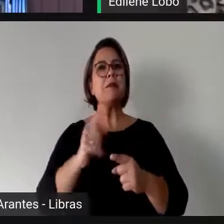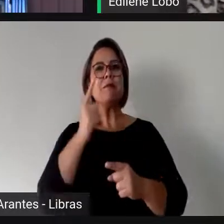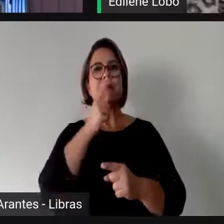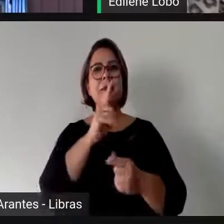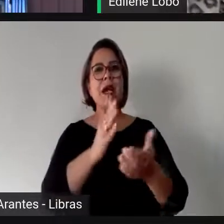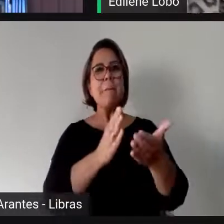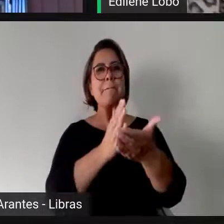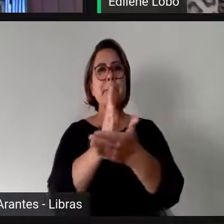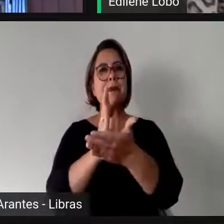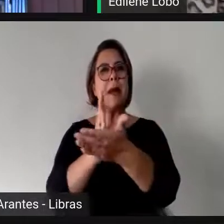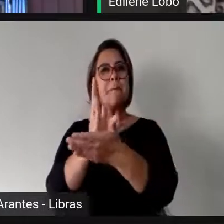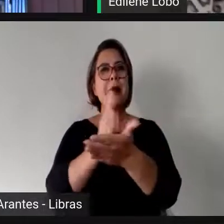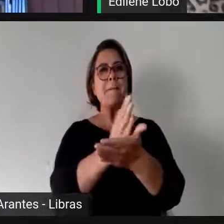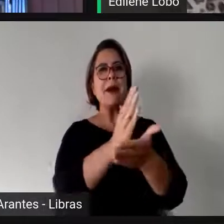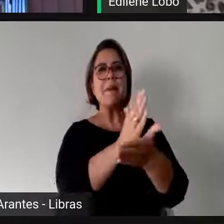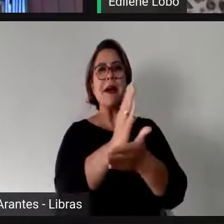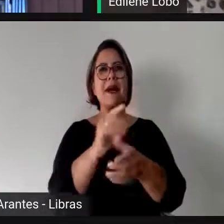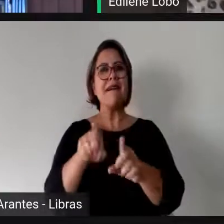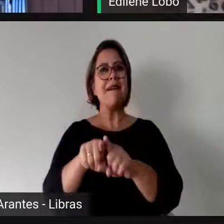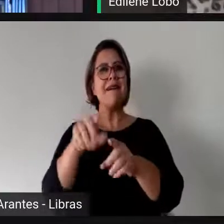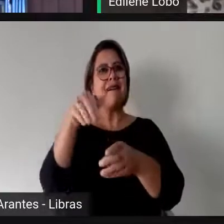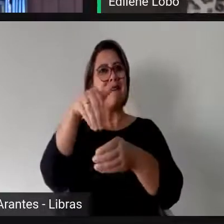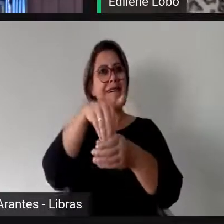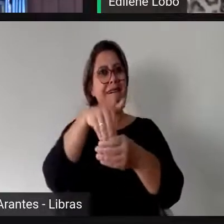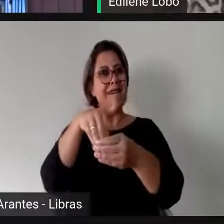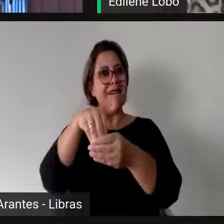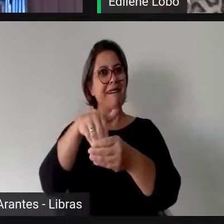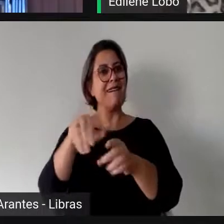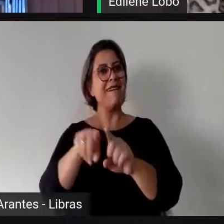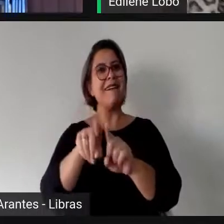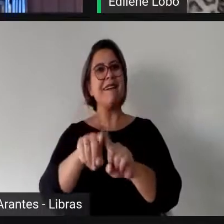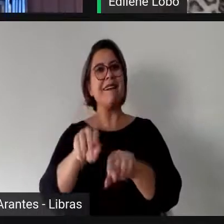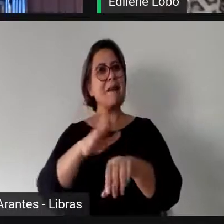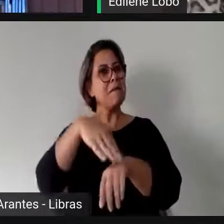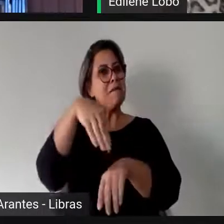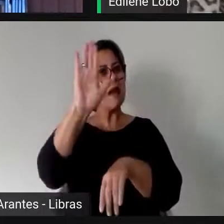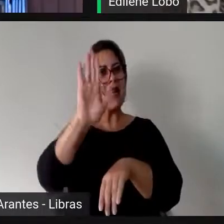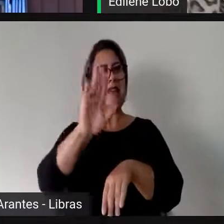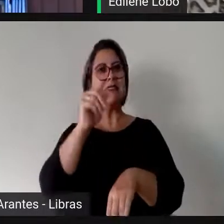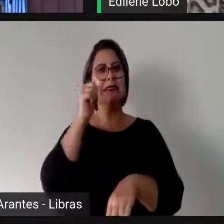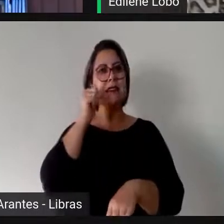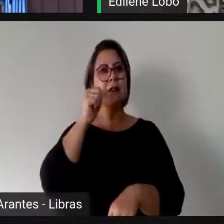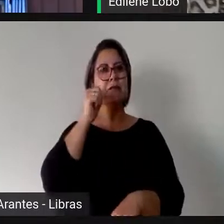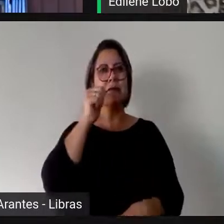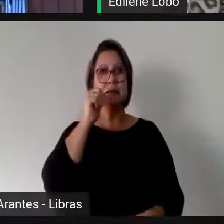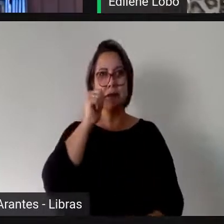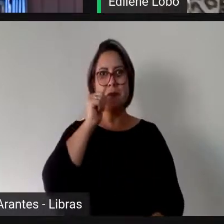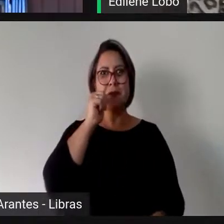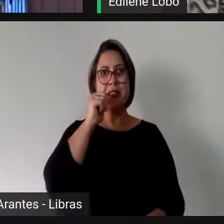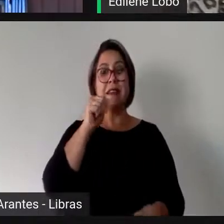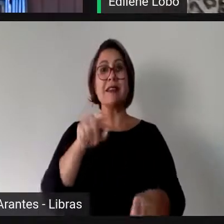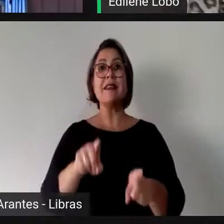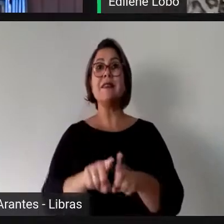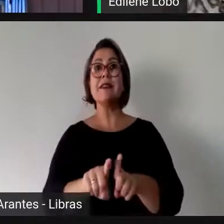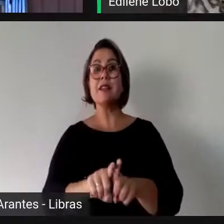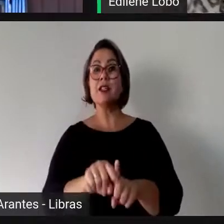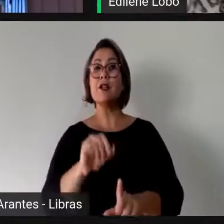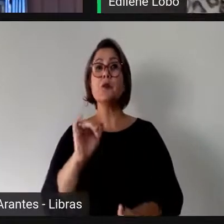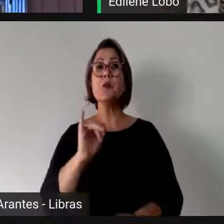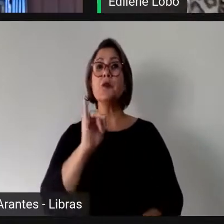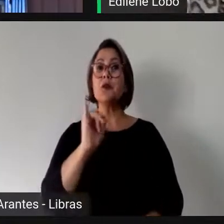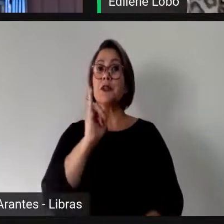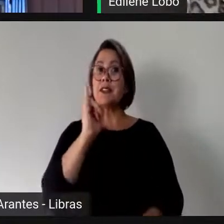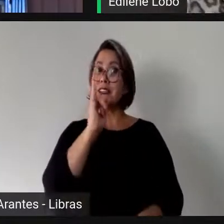Antes de tentar elaborar uma resposta, é fundamental o que nós, e aqui